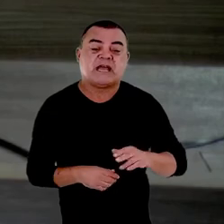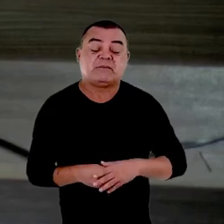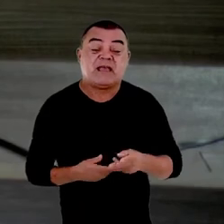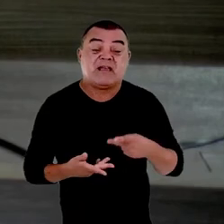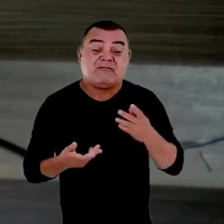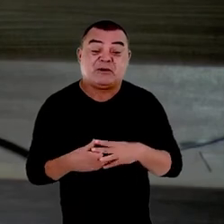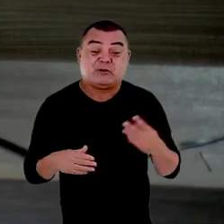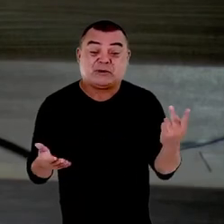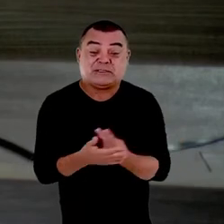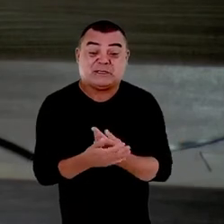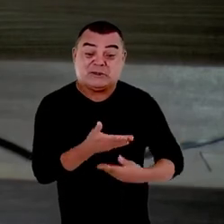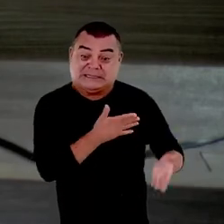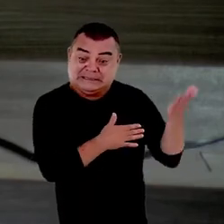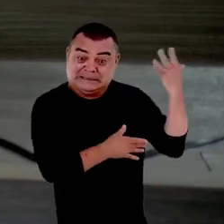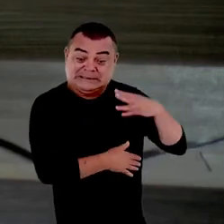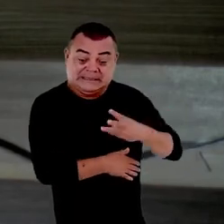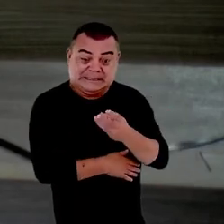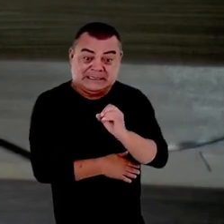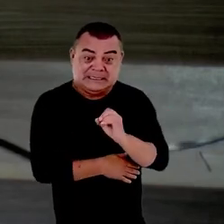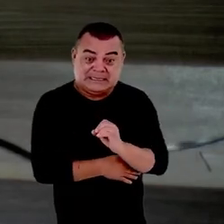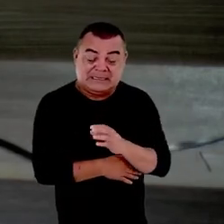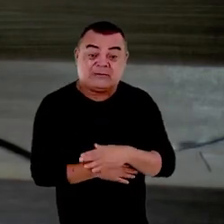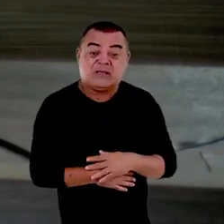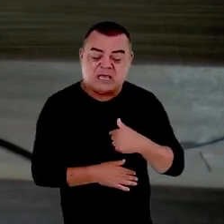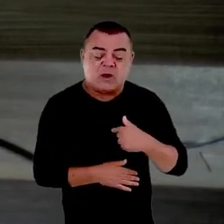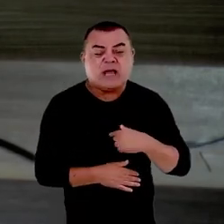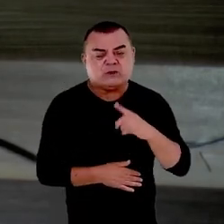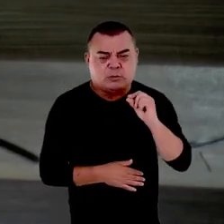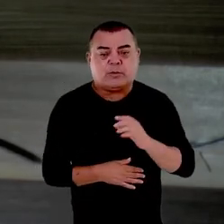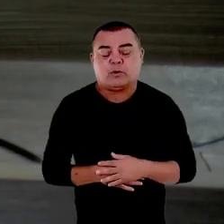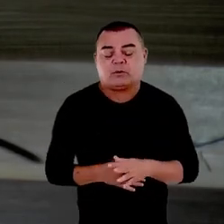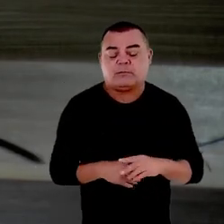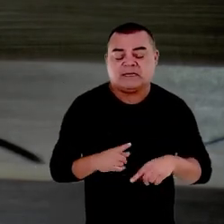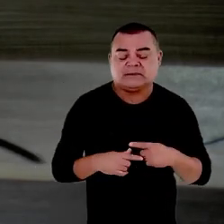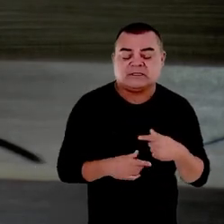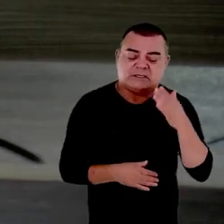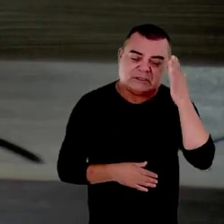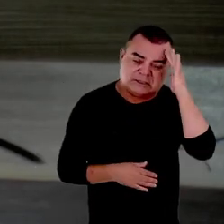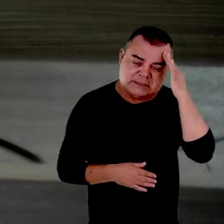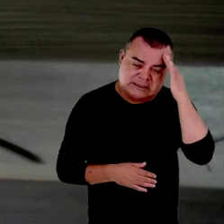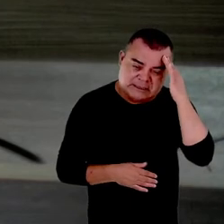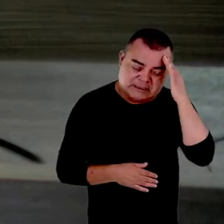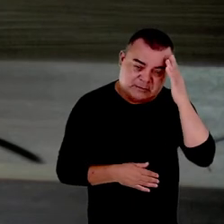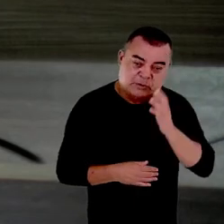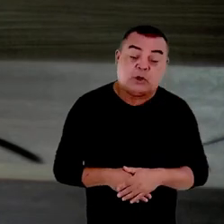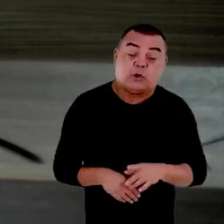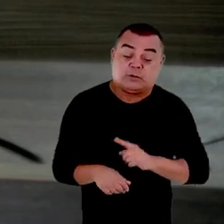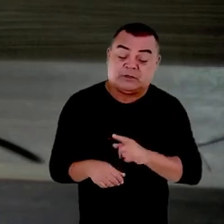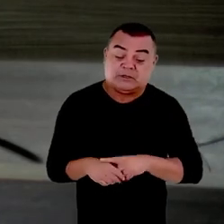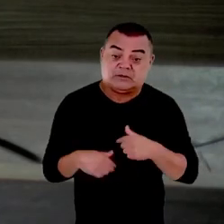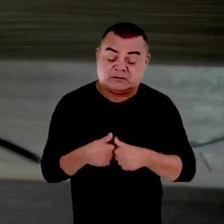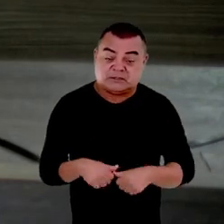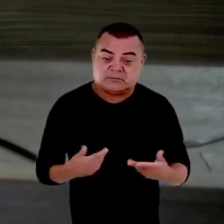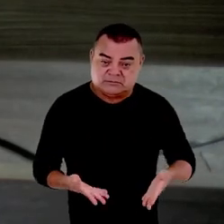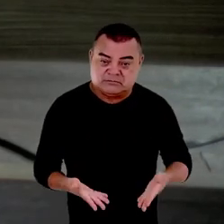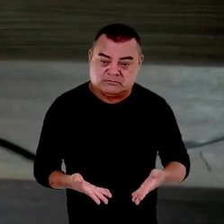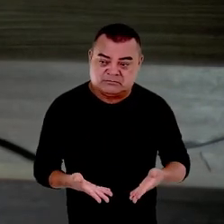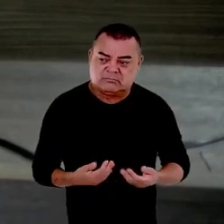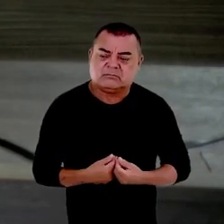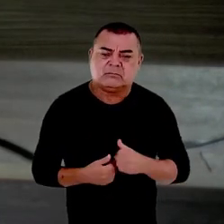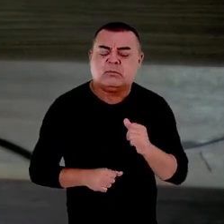e 30 anos é muito pouco mas se nós compreendermos o momento que nós estamos nada mudou